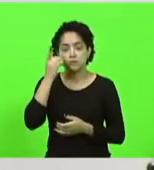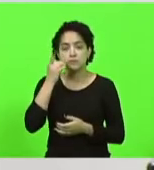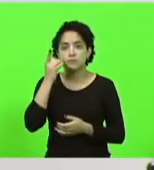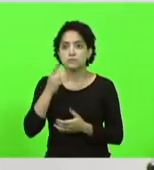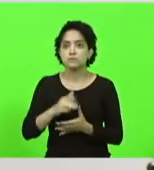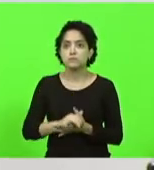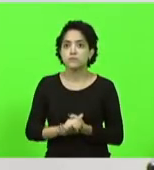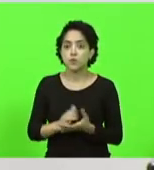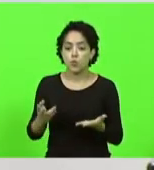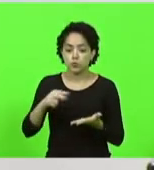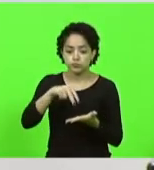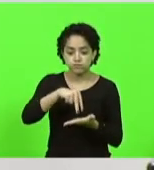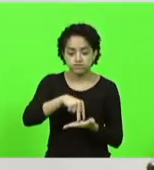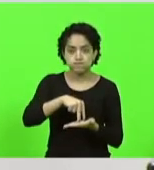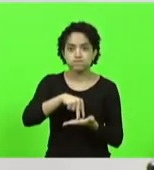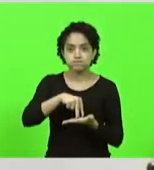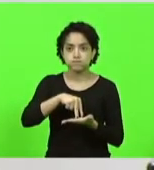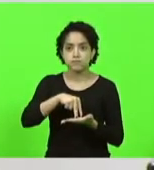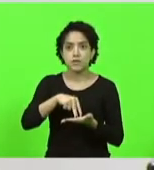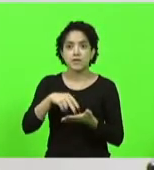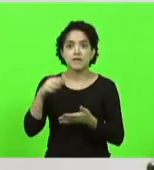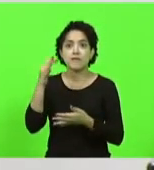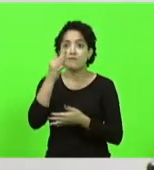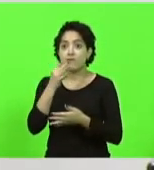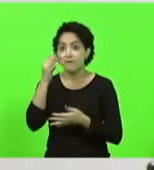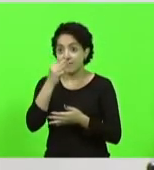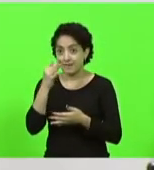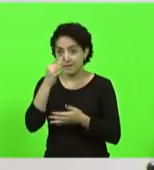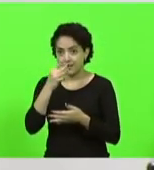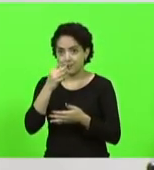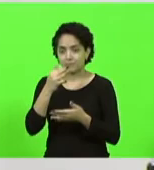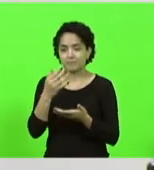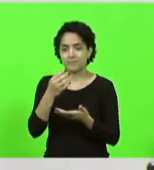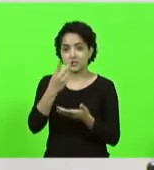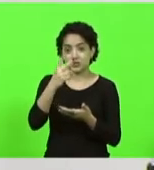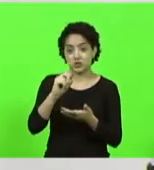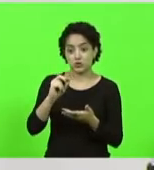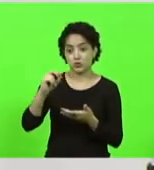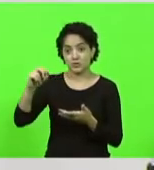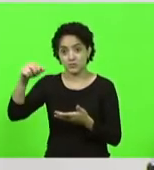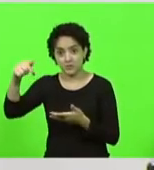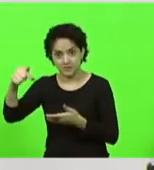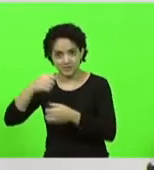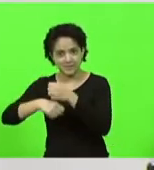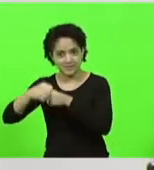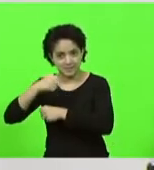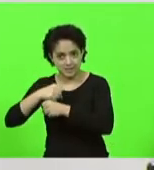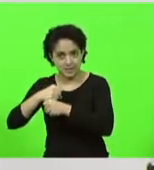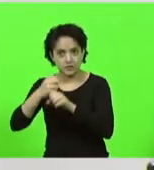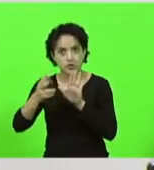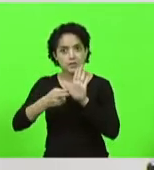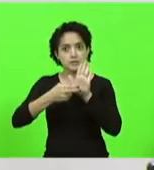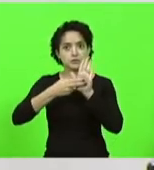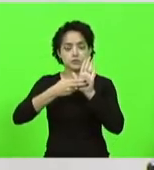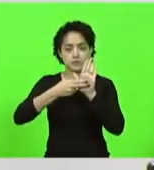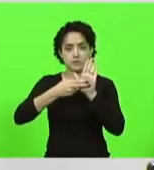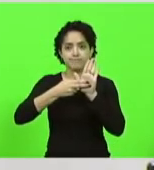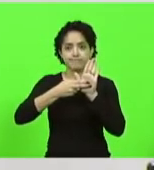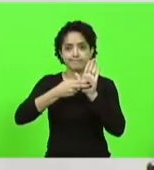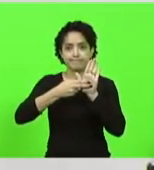desde fevereiro de 2007 assumir dia 1º de fevereiro de 2007